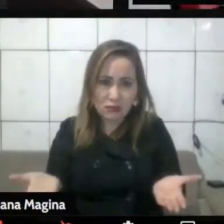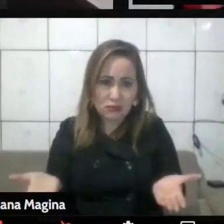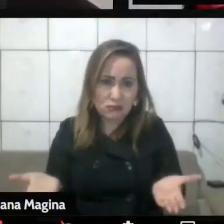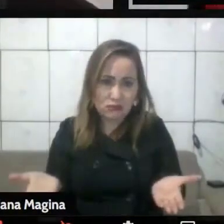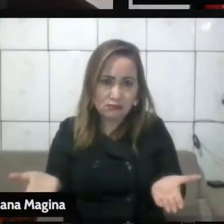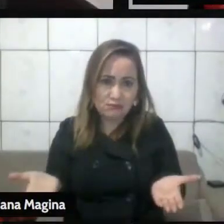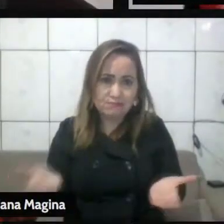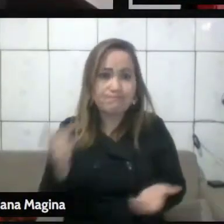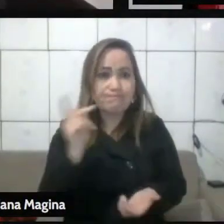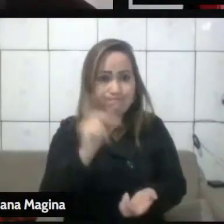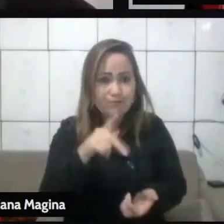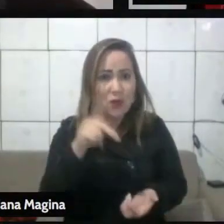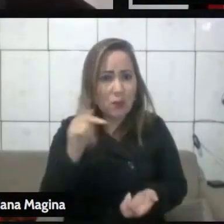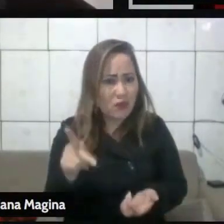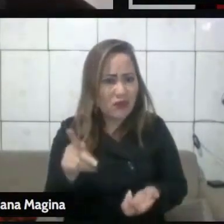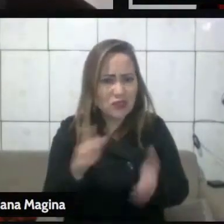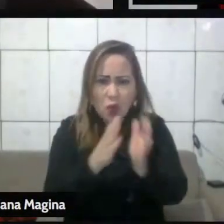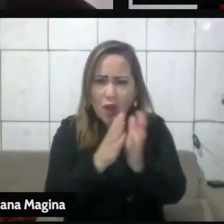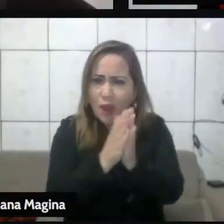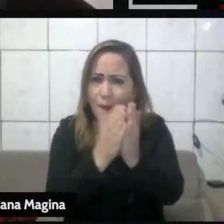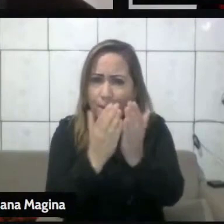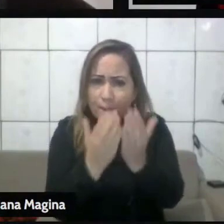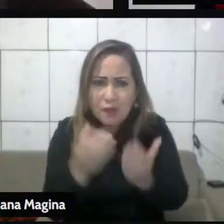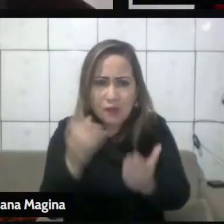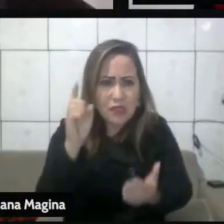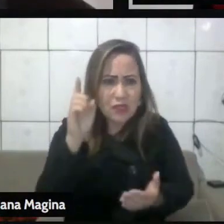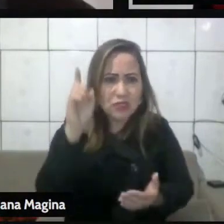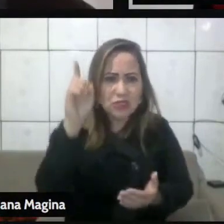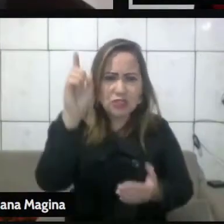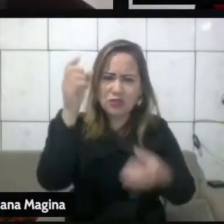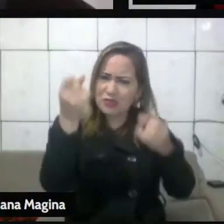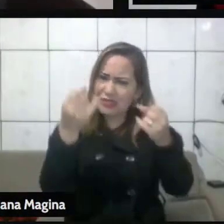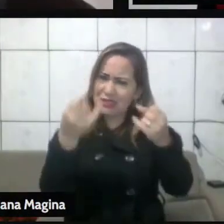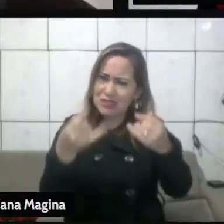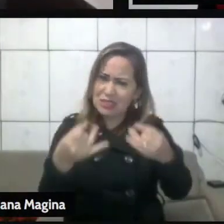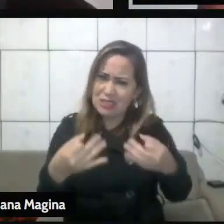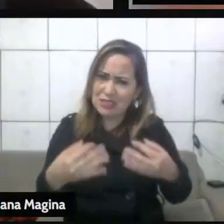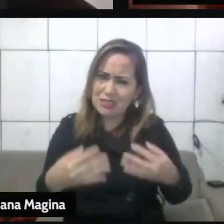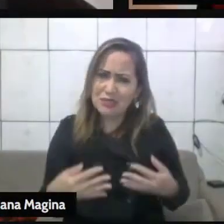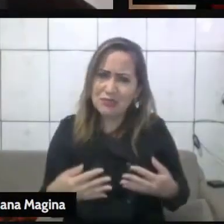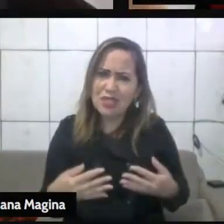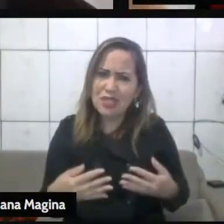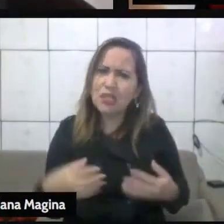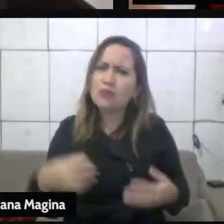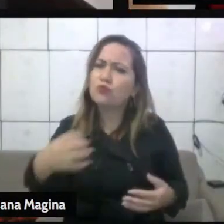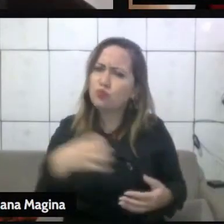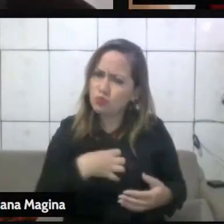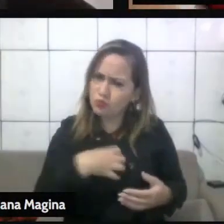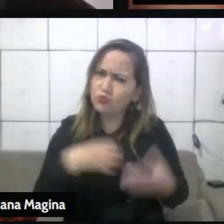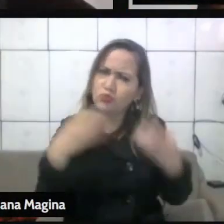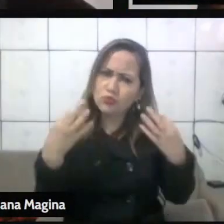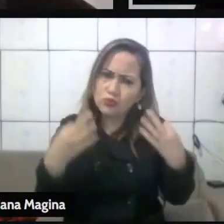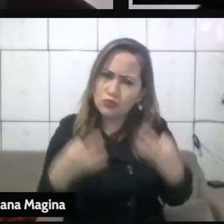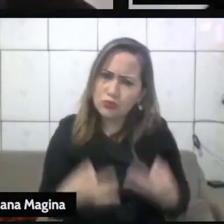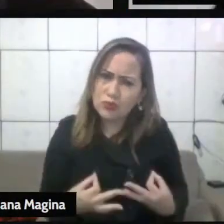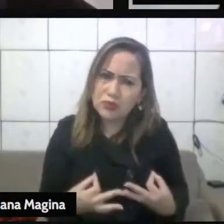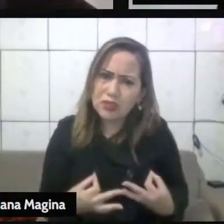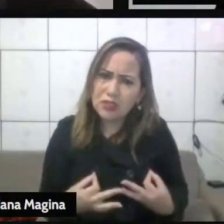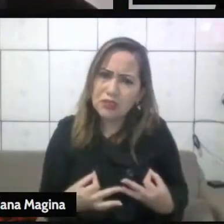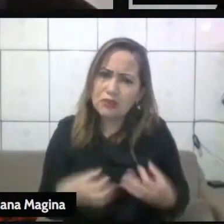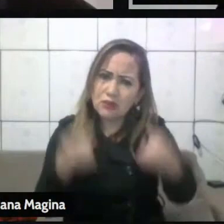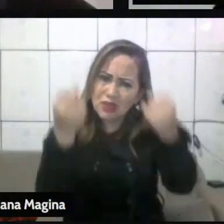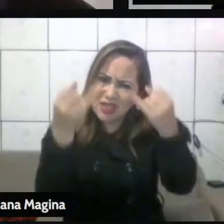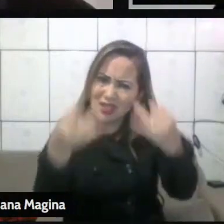Professor, a Bíblia fala sobre proporcionalidade concreta e aqui eu me explico. A